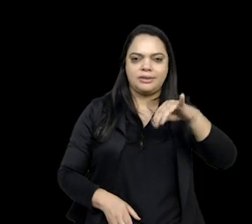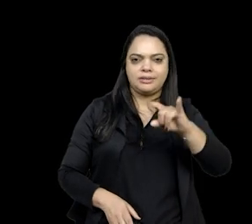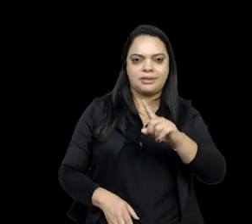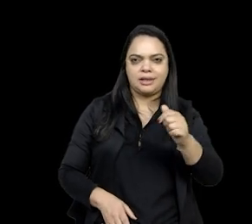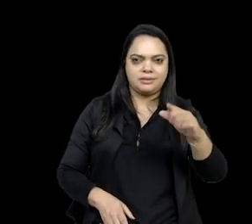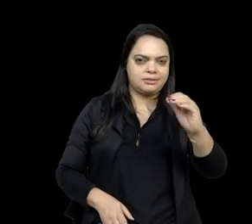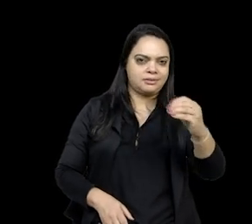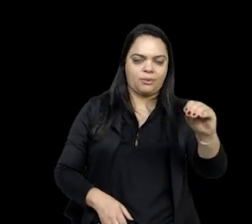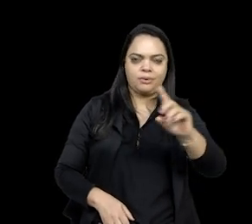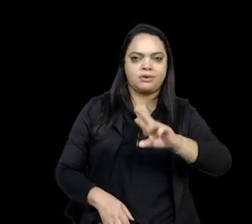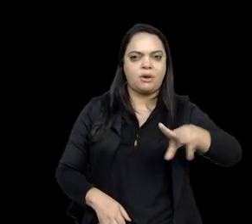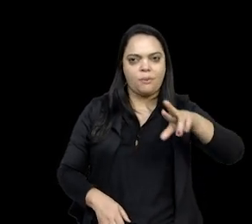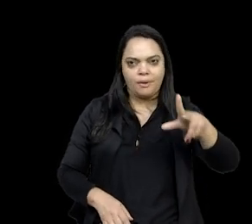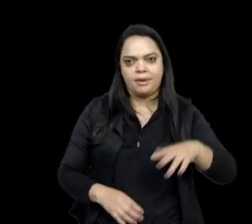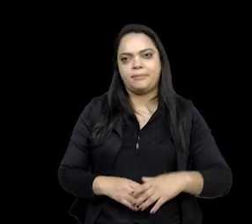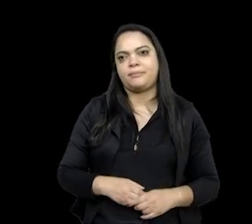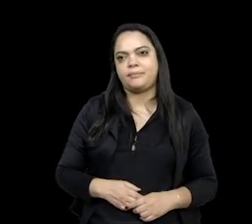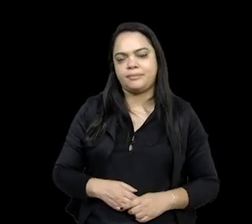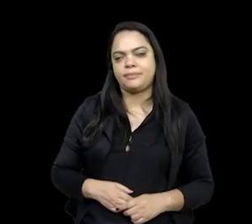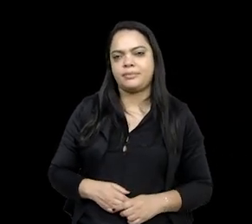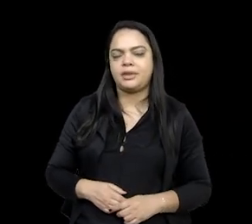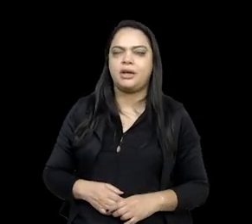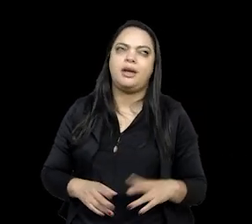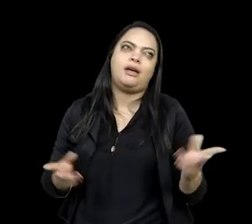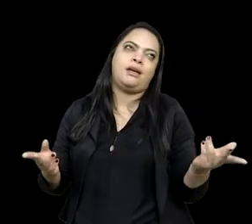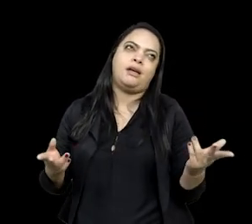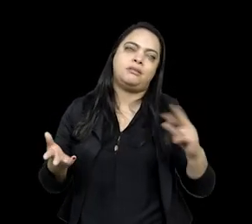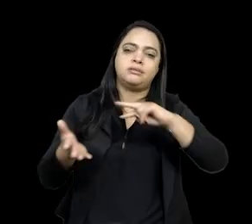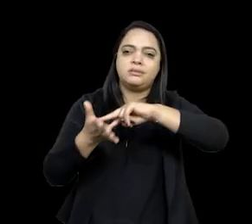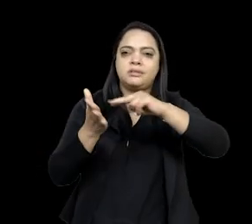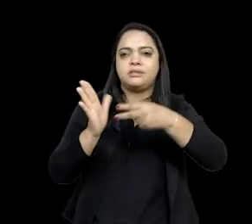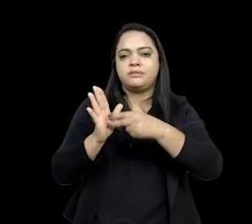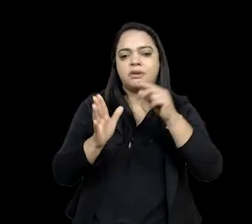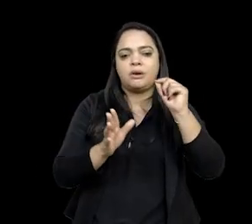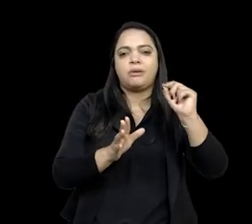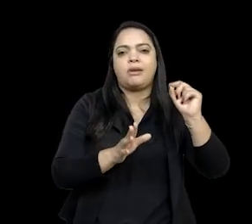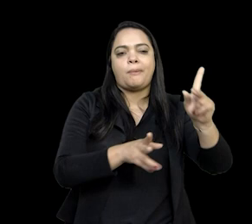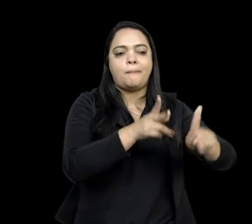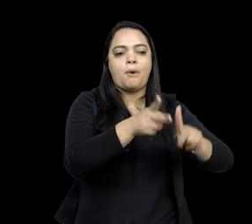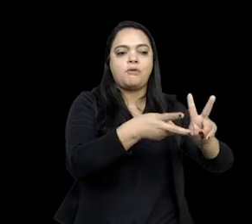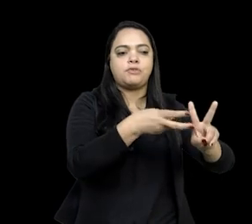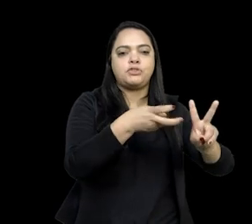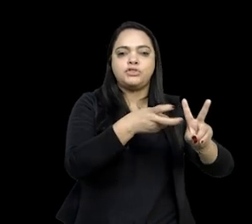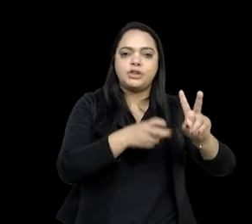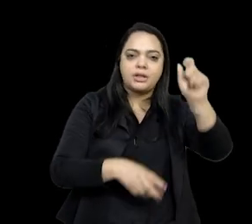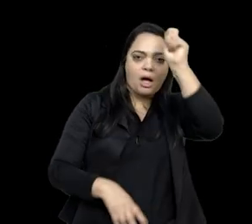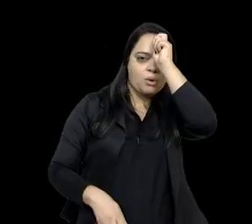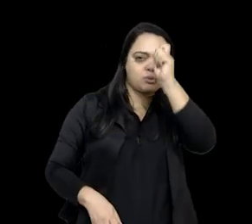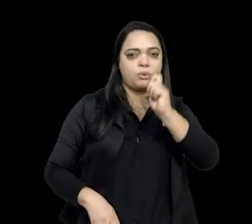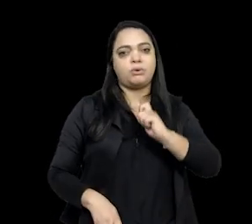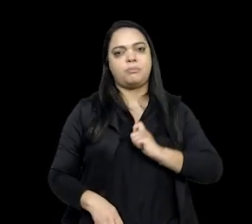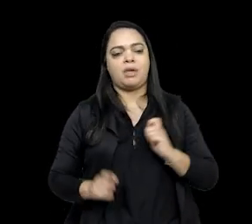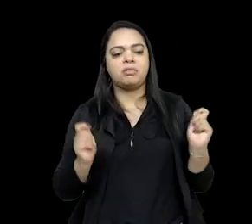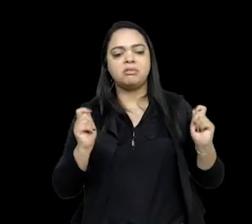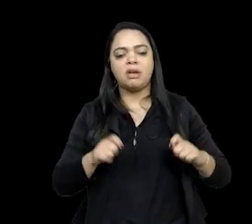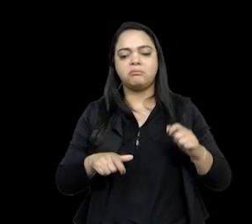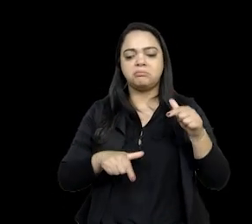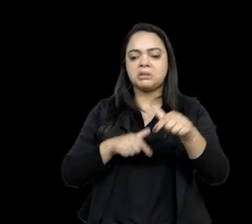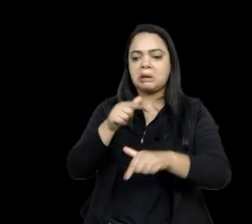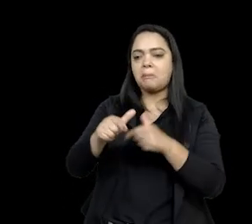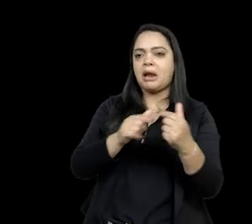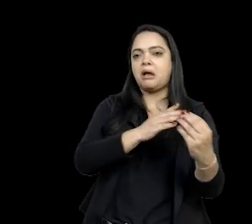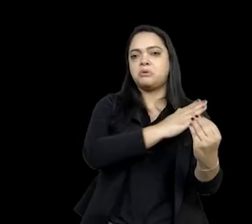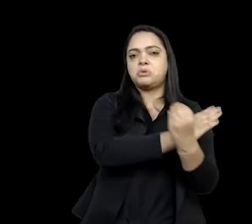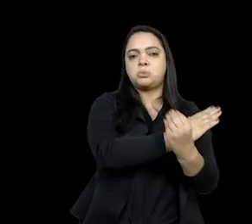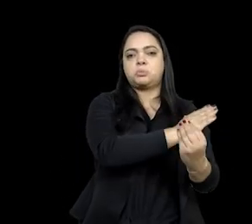à independência tem a ver com a autonomia desses povos, tem a ver com uma capacidade de se sustentar, de